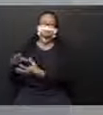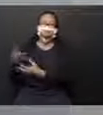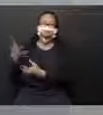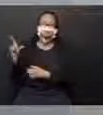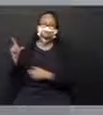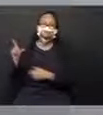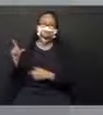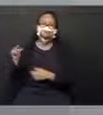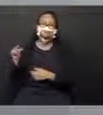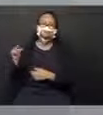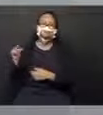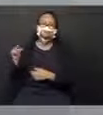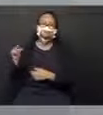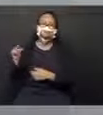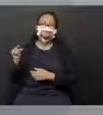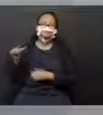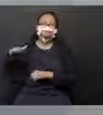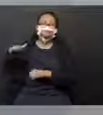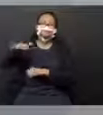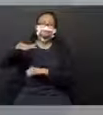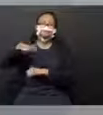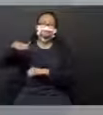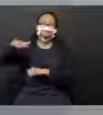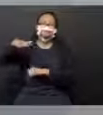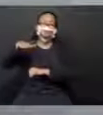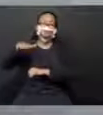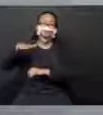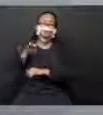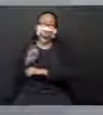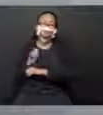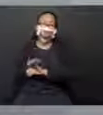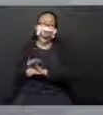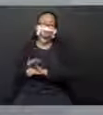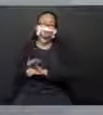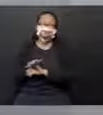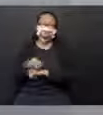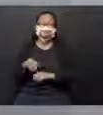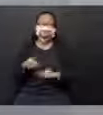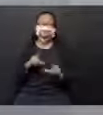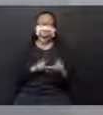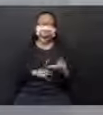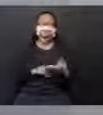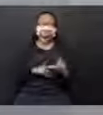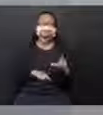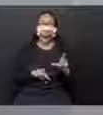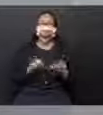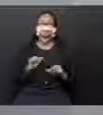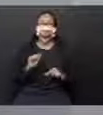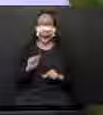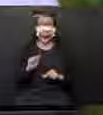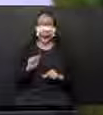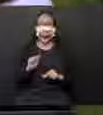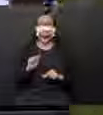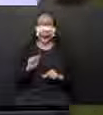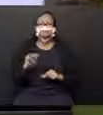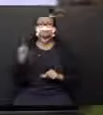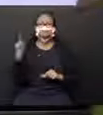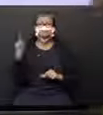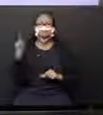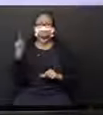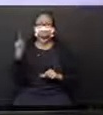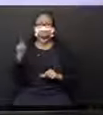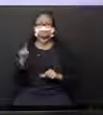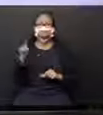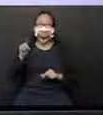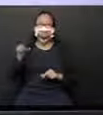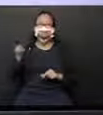cima. Então, vai aparecer lá na letrinha A. Pega o lápis e faz um x na